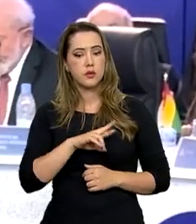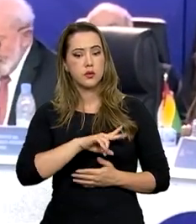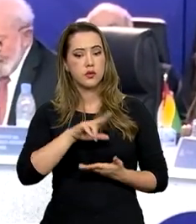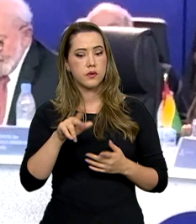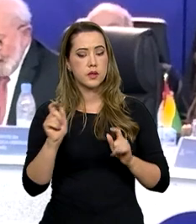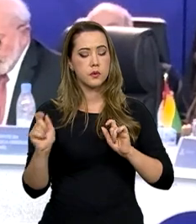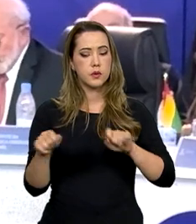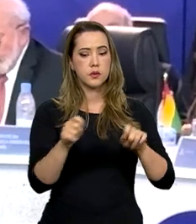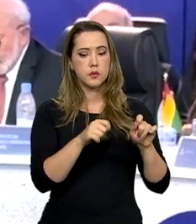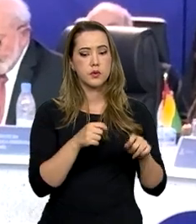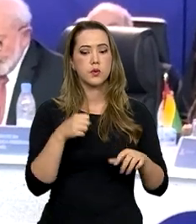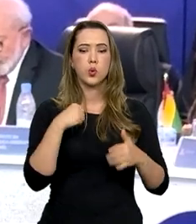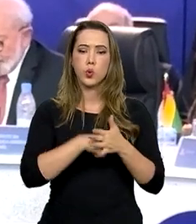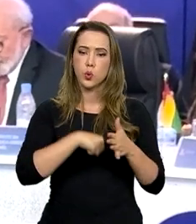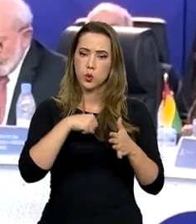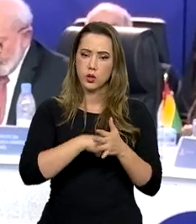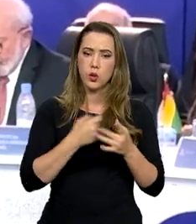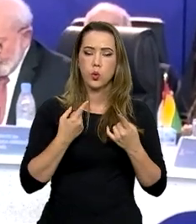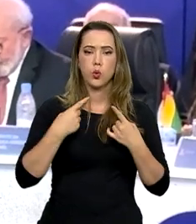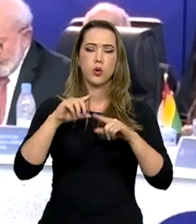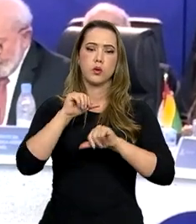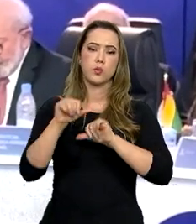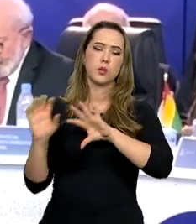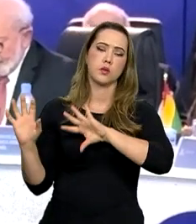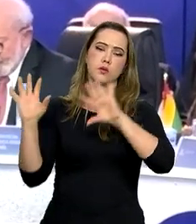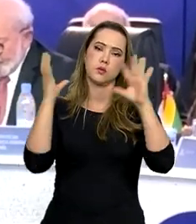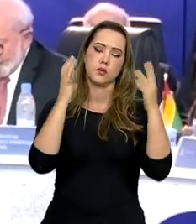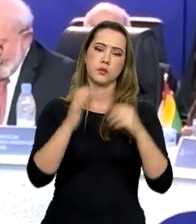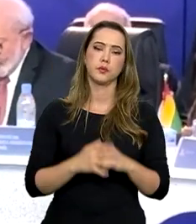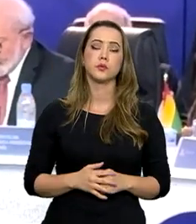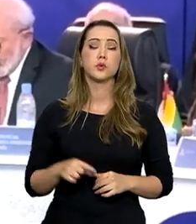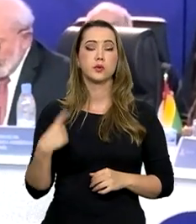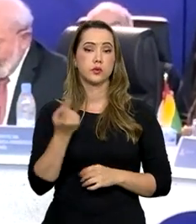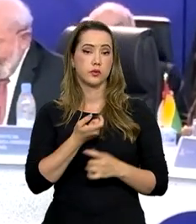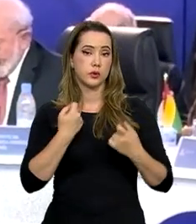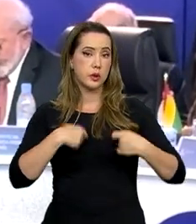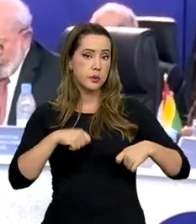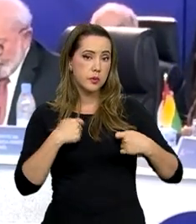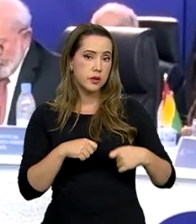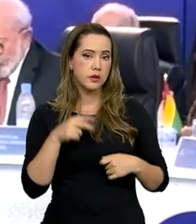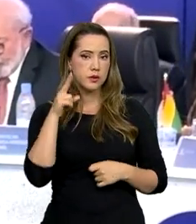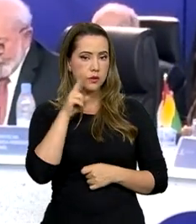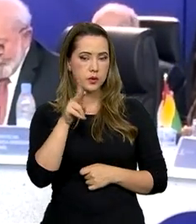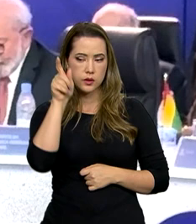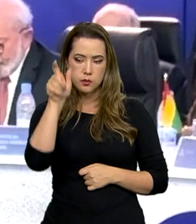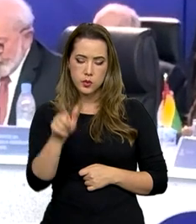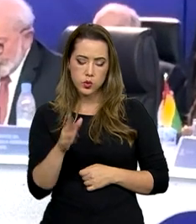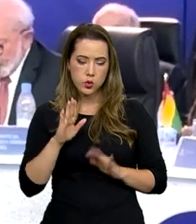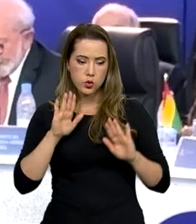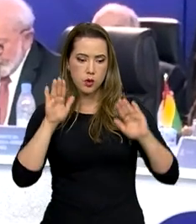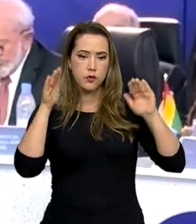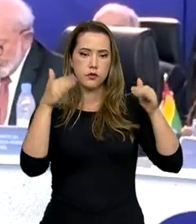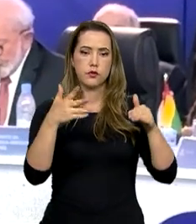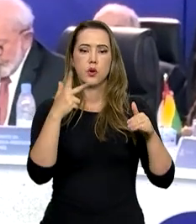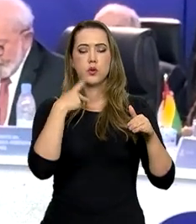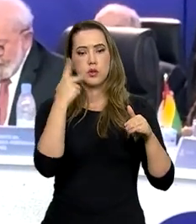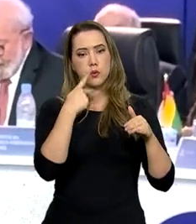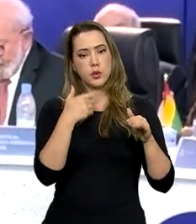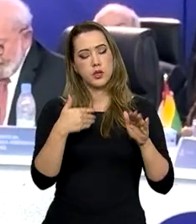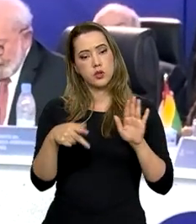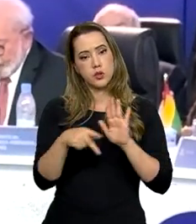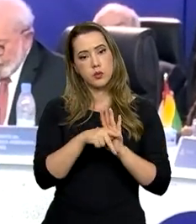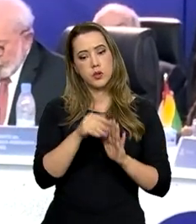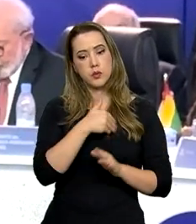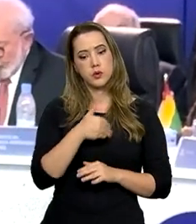formas na luta contra a mudança do clima. Precisamos colocar as pessoas no centro da política pública,